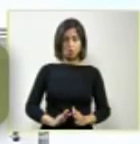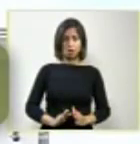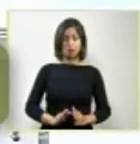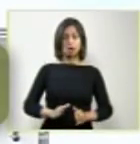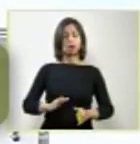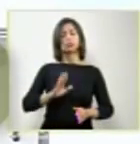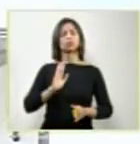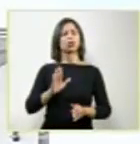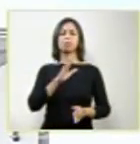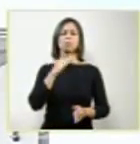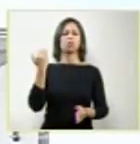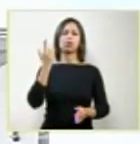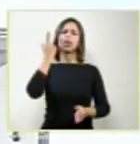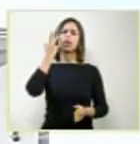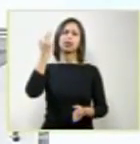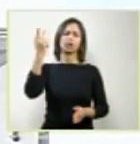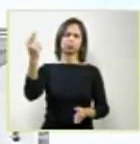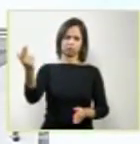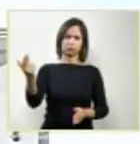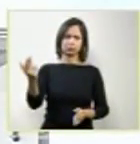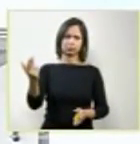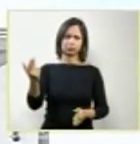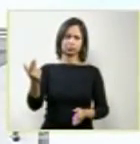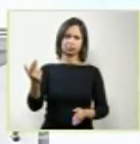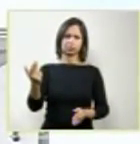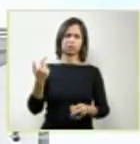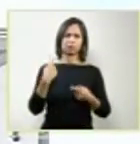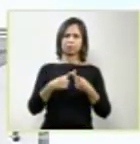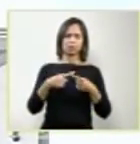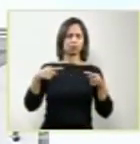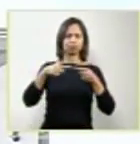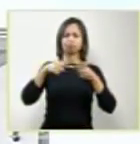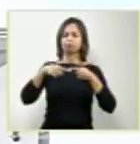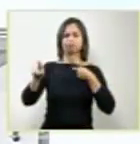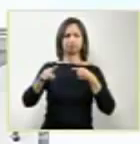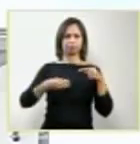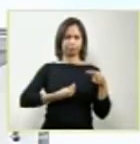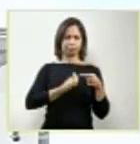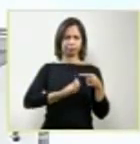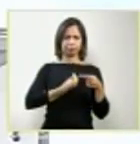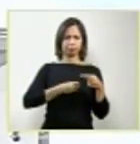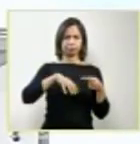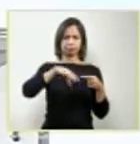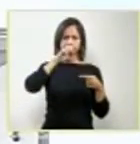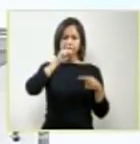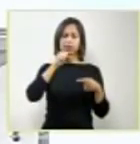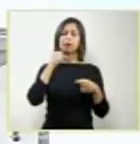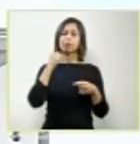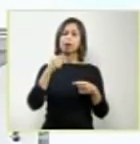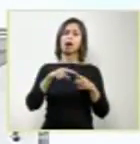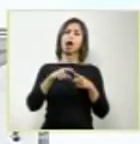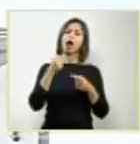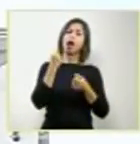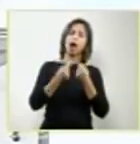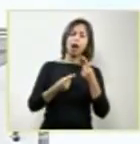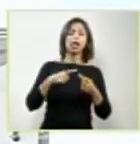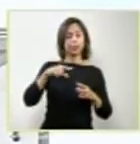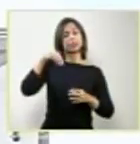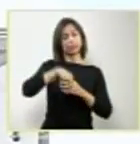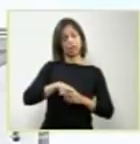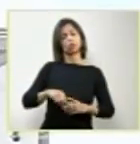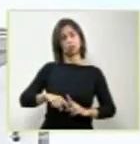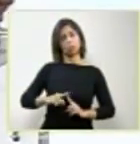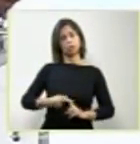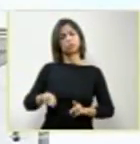isso com manifestações, com má formações incompatíveis com a vida. Mas alguns chegam a nascer. E a grande